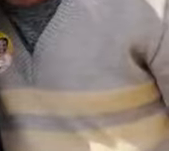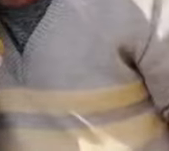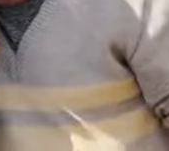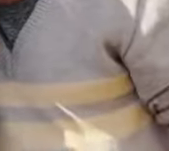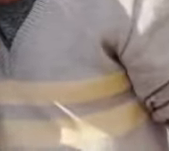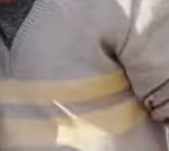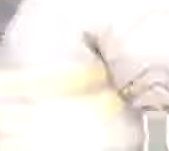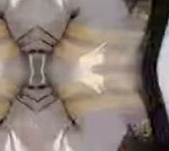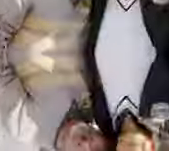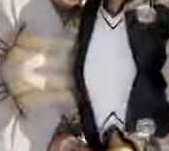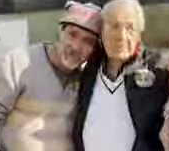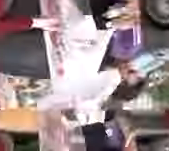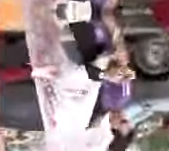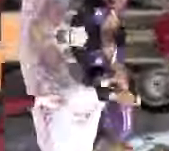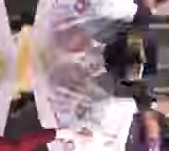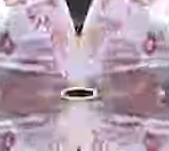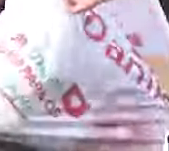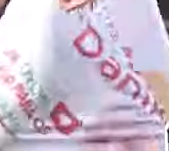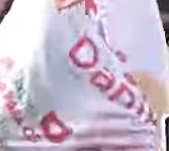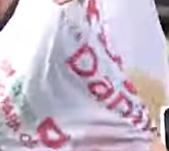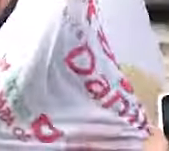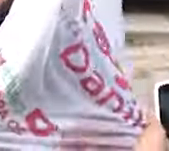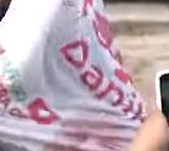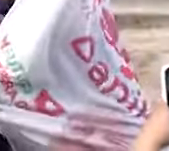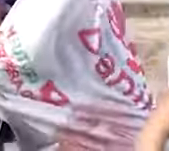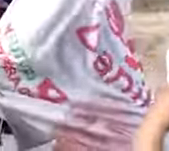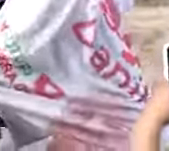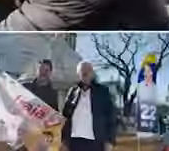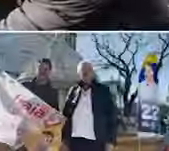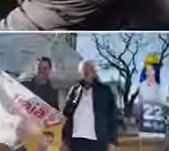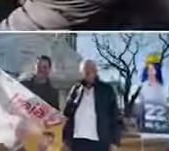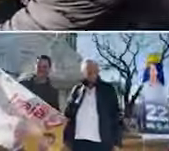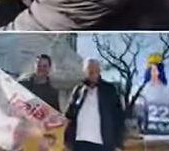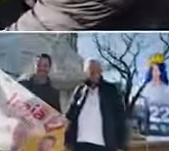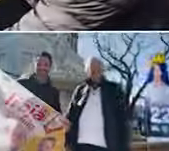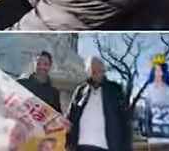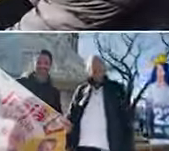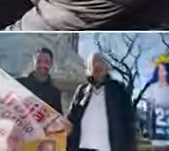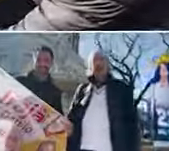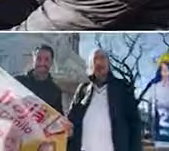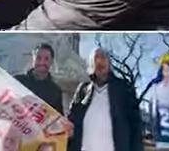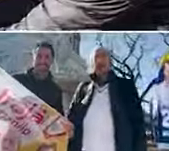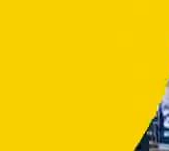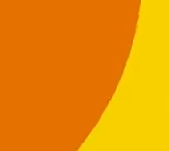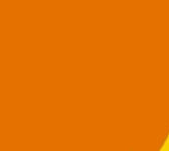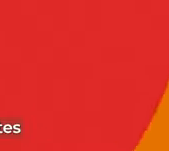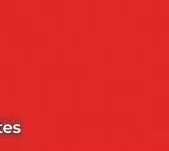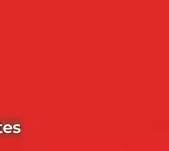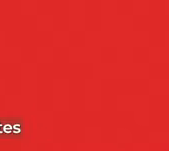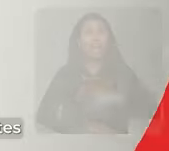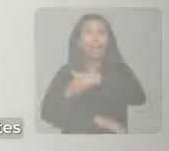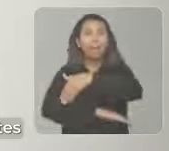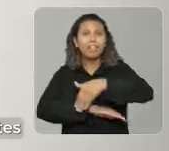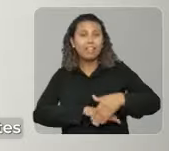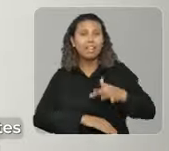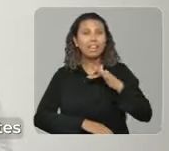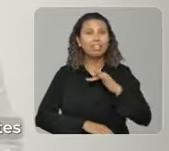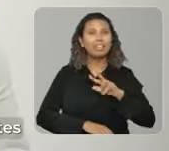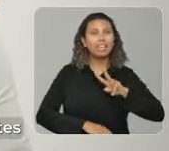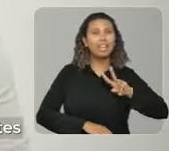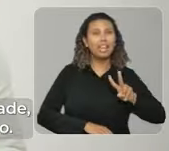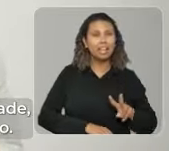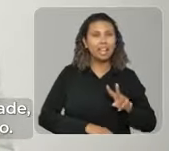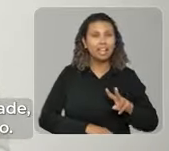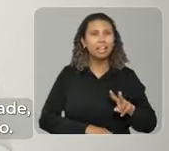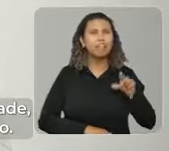Irajá, Irajá, Irajá. O povo que pede, ninguém pode calar. Irajá, Todas essas obras foram